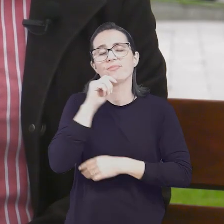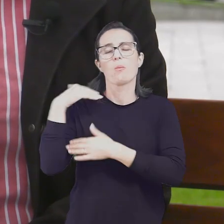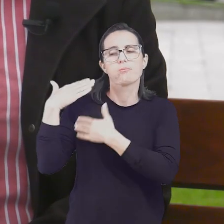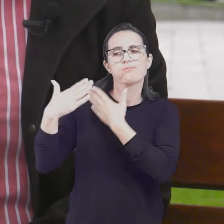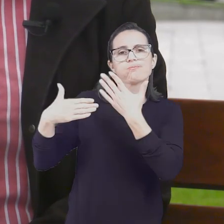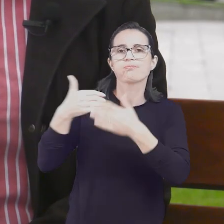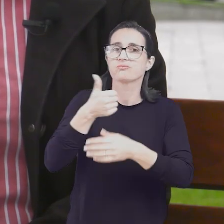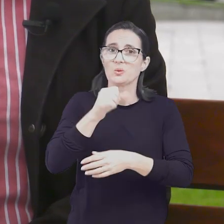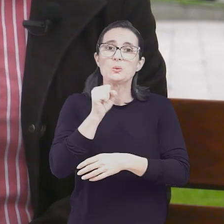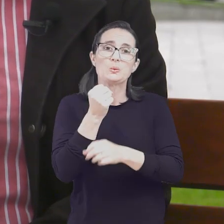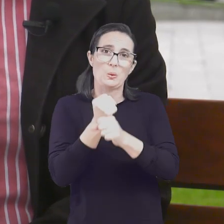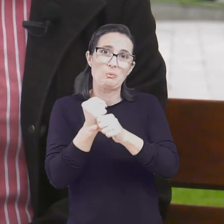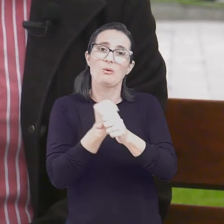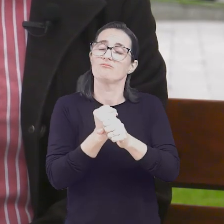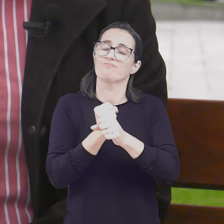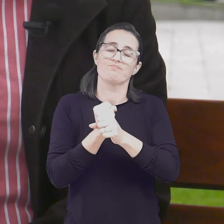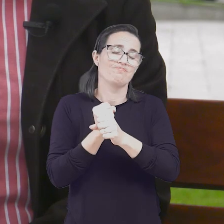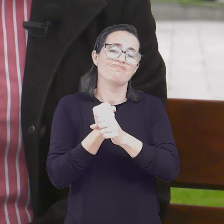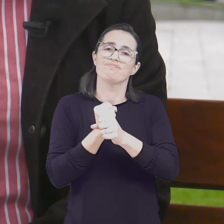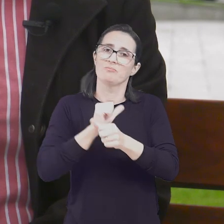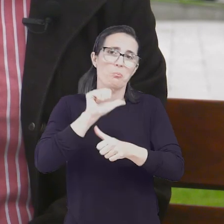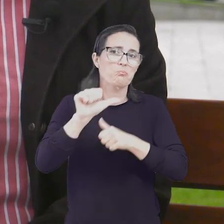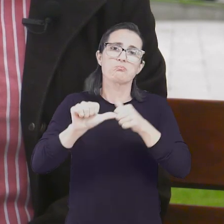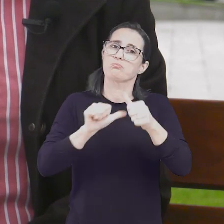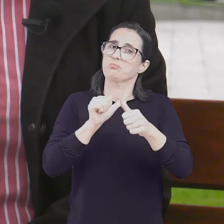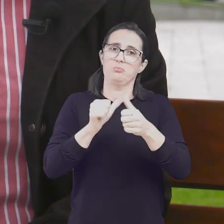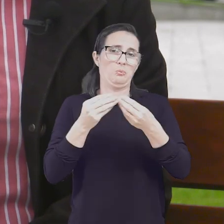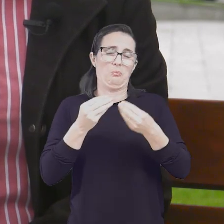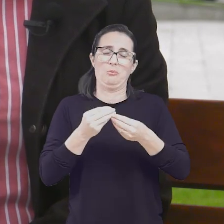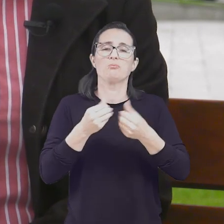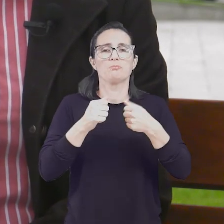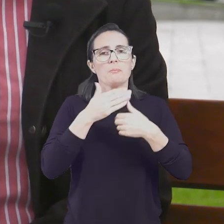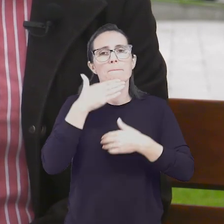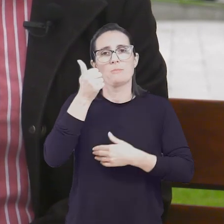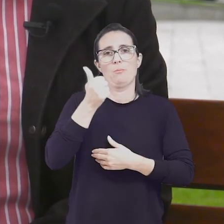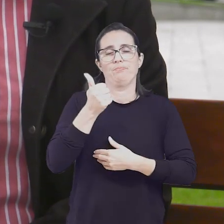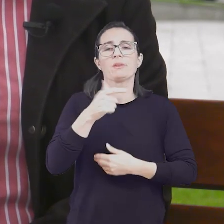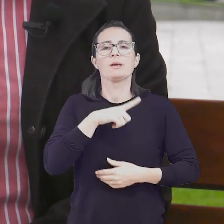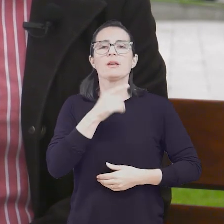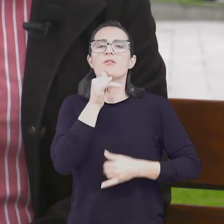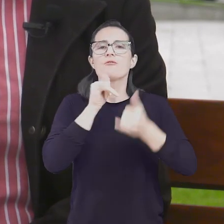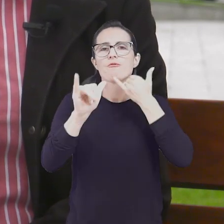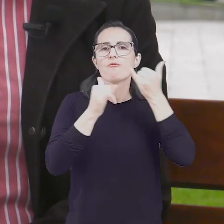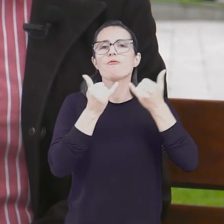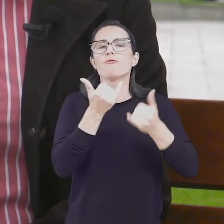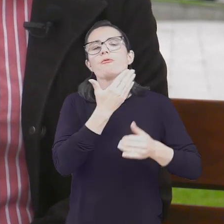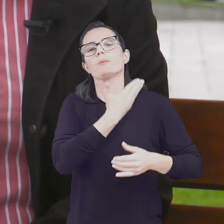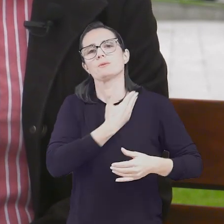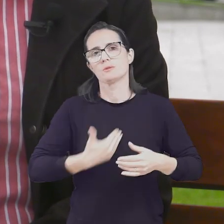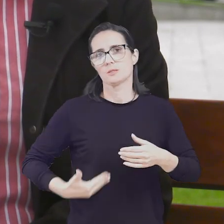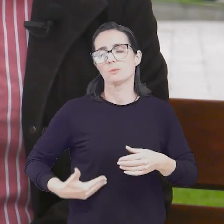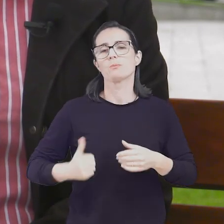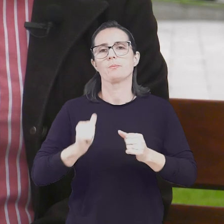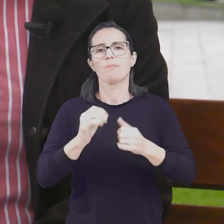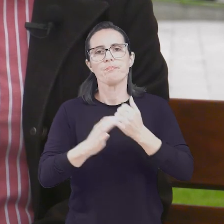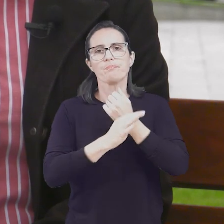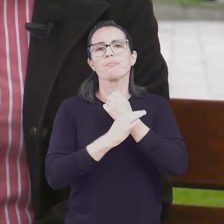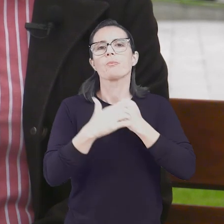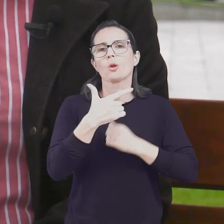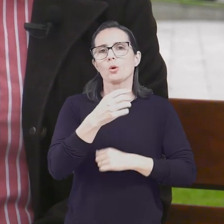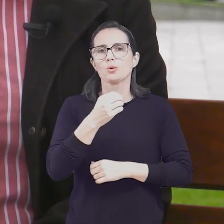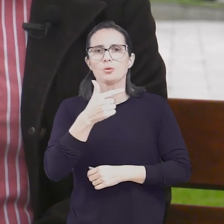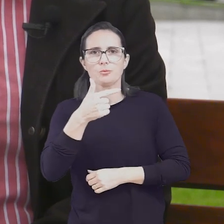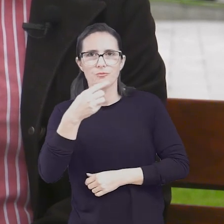18 anos, o cenário não é melhor de todos. Segundo o Anuário Brasileiro de Segurança Pública, 2023